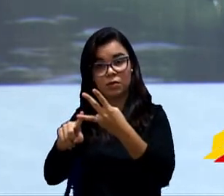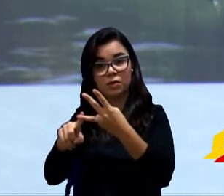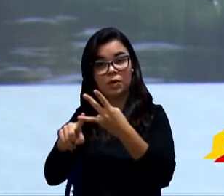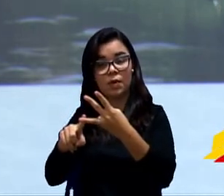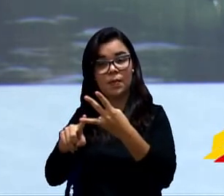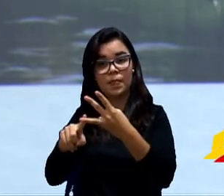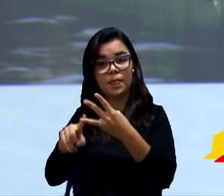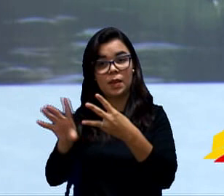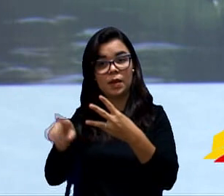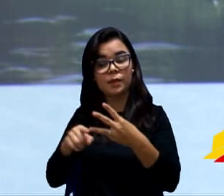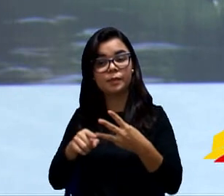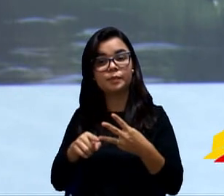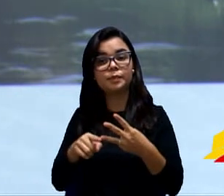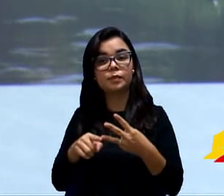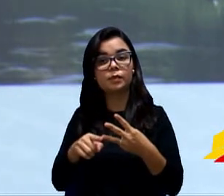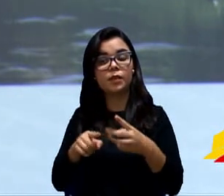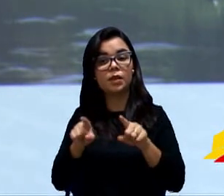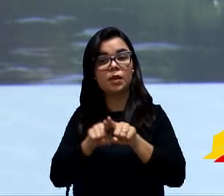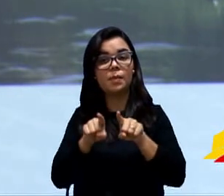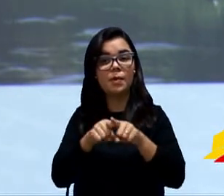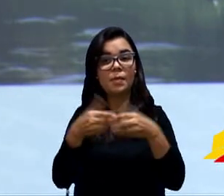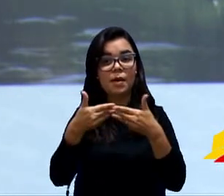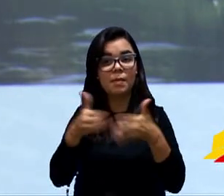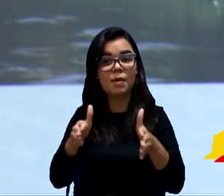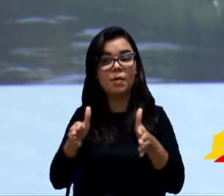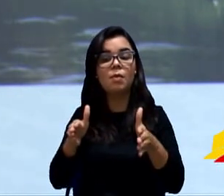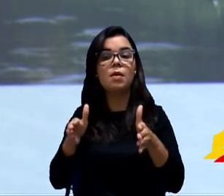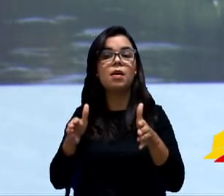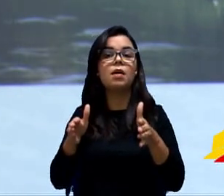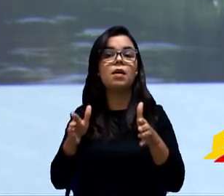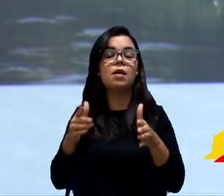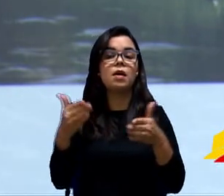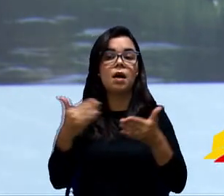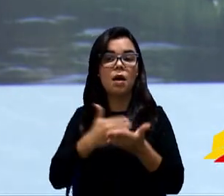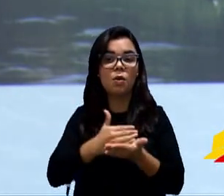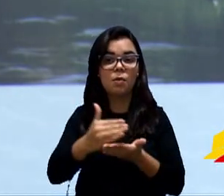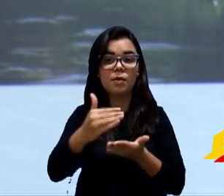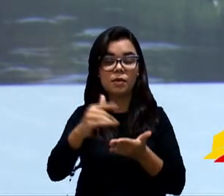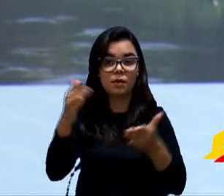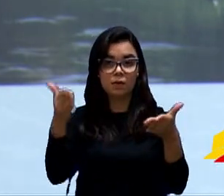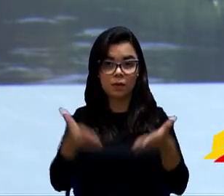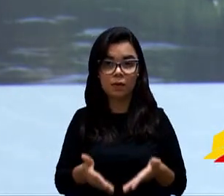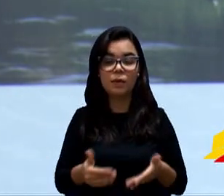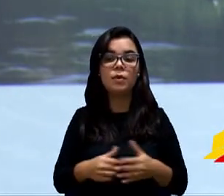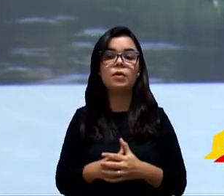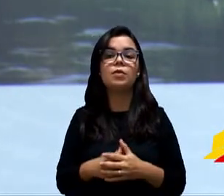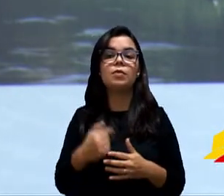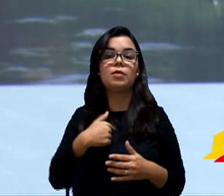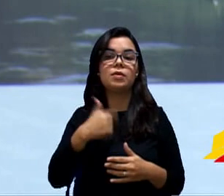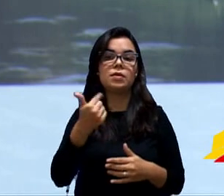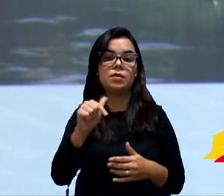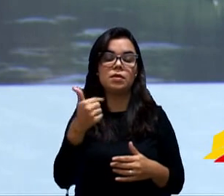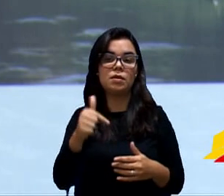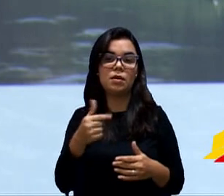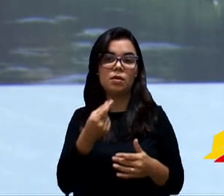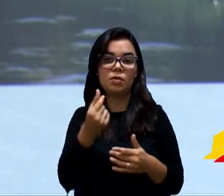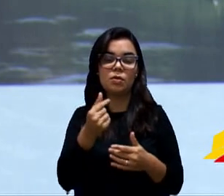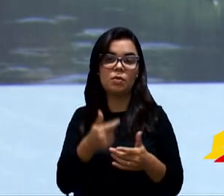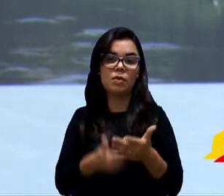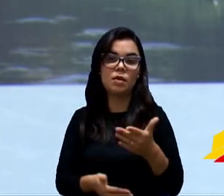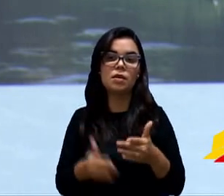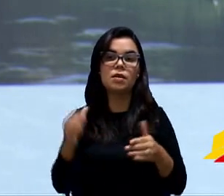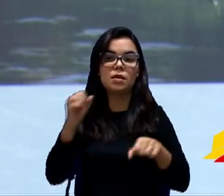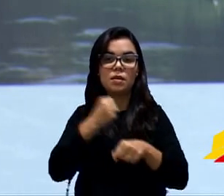também para que agora, uma janela, para que a partir de agora, até porque não tem custo para esse ano, o servidor,